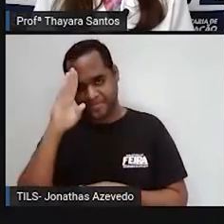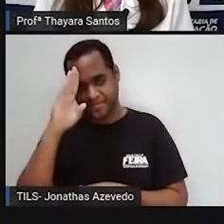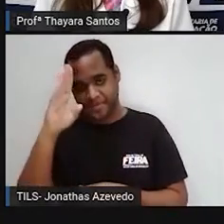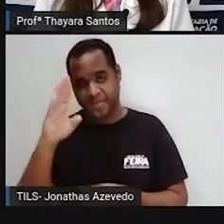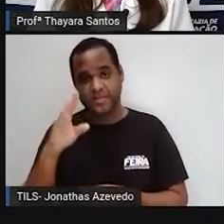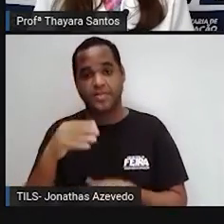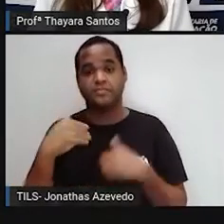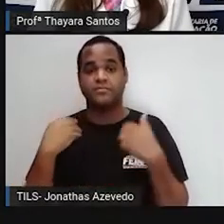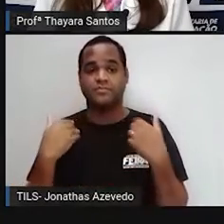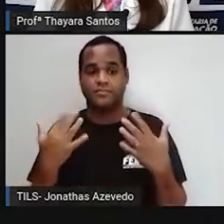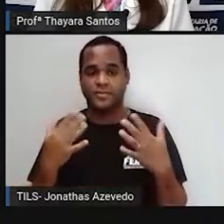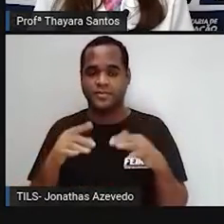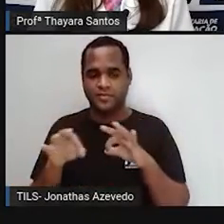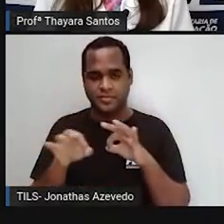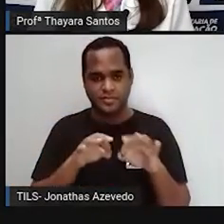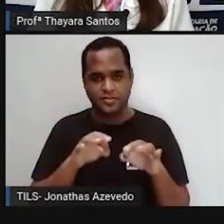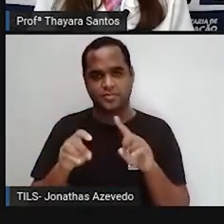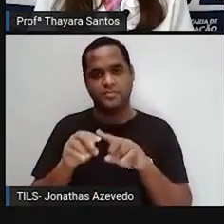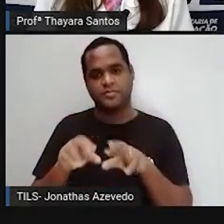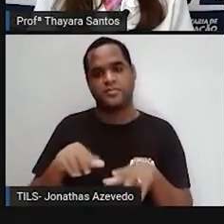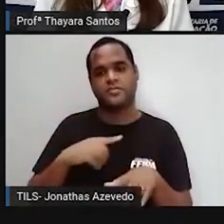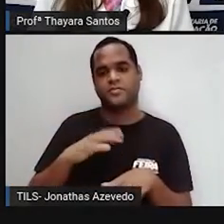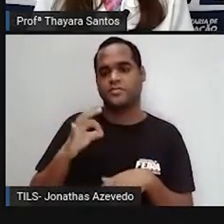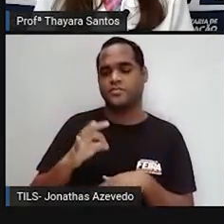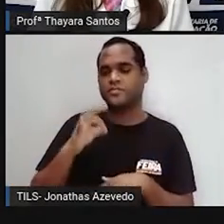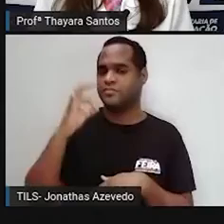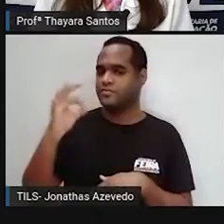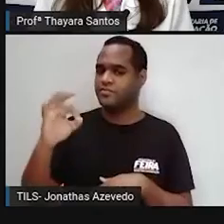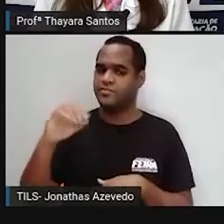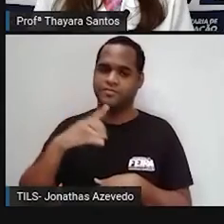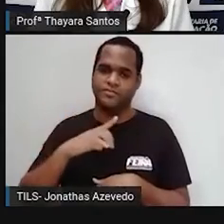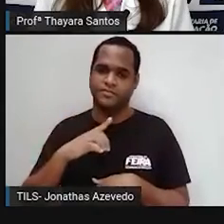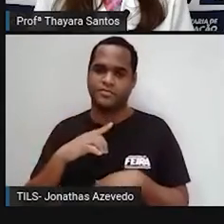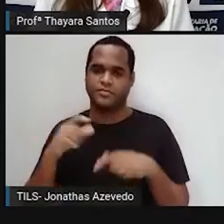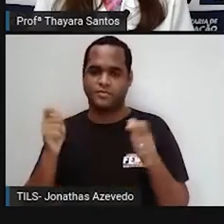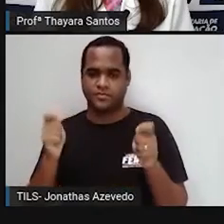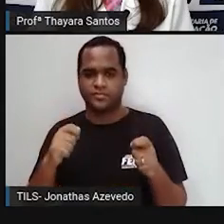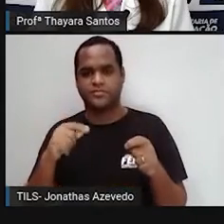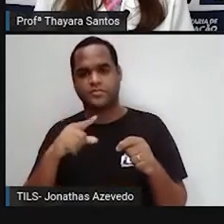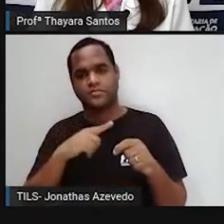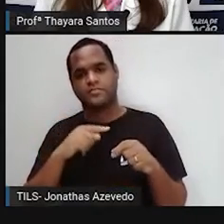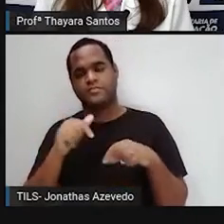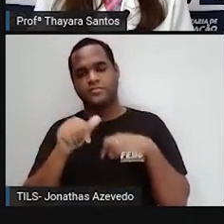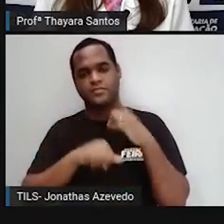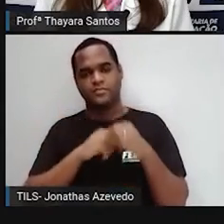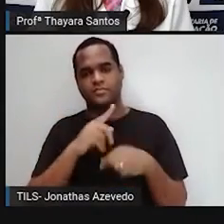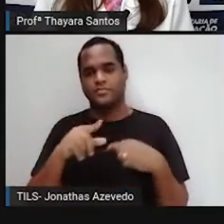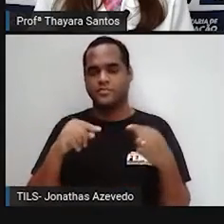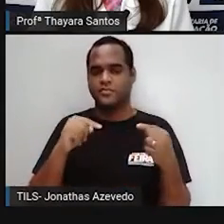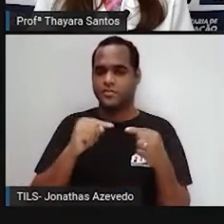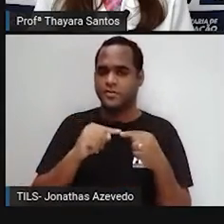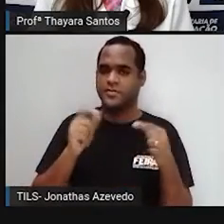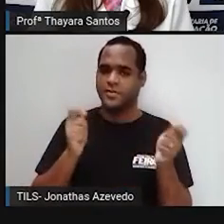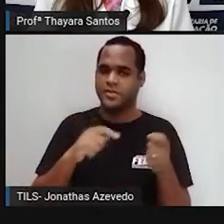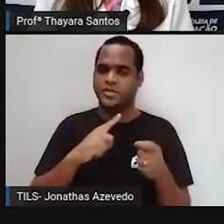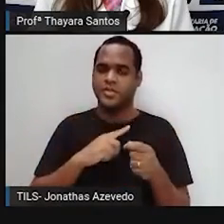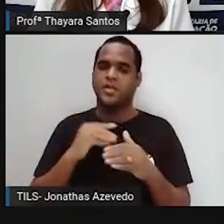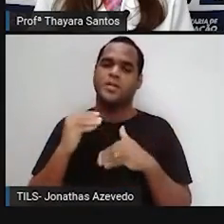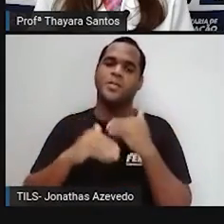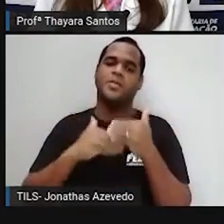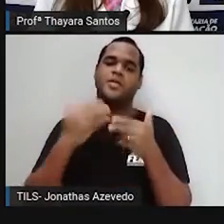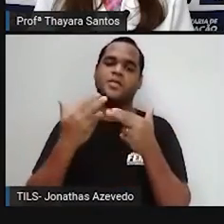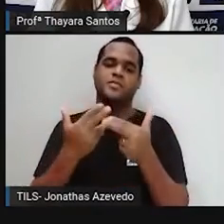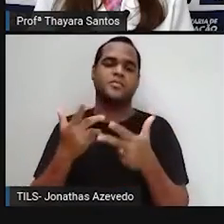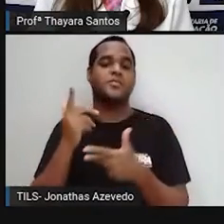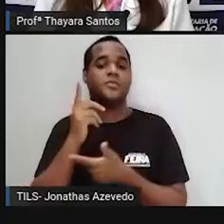Então, as perspectivas para o futuro são de que a gente vai tender a ter esse aumento gradual na